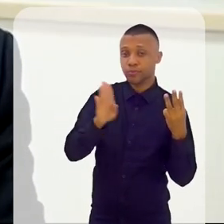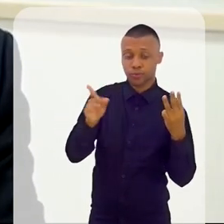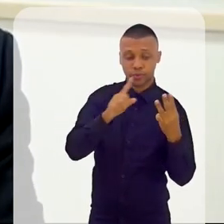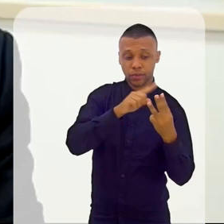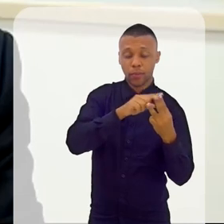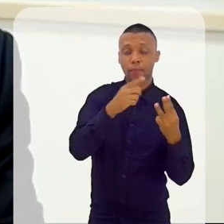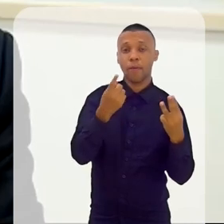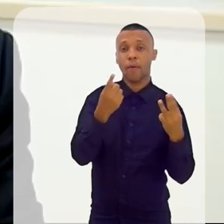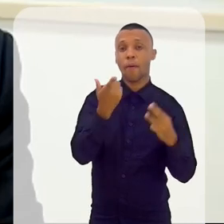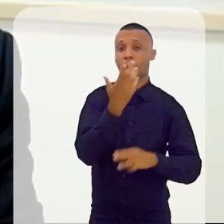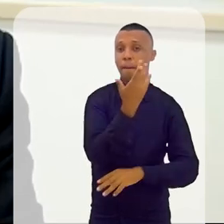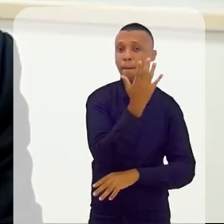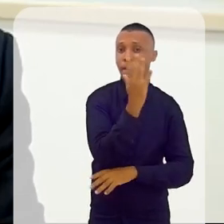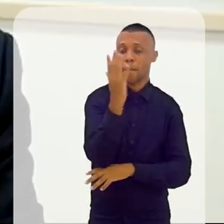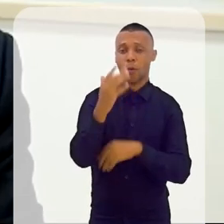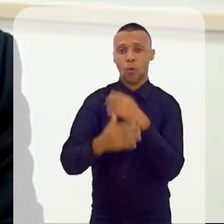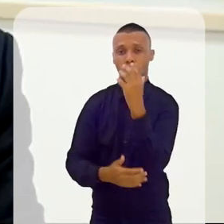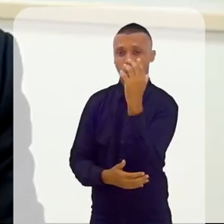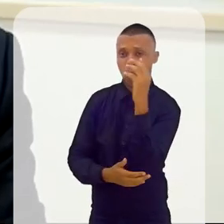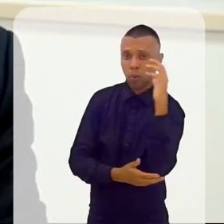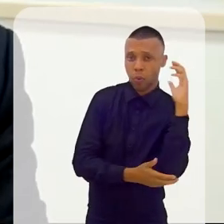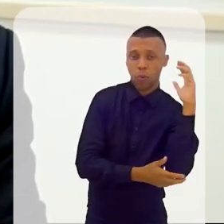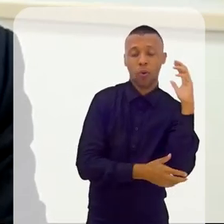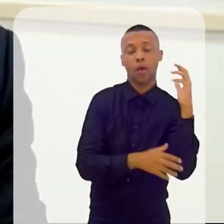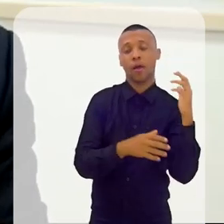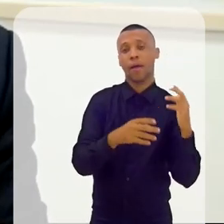Temos a Floresta Amazônica e temos o Cerrado.